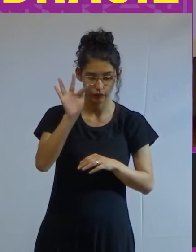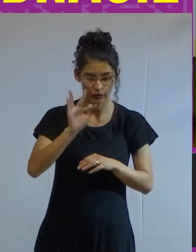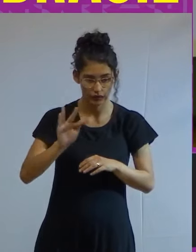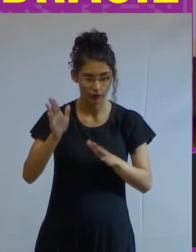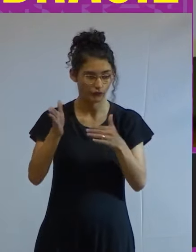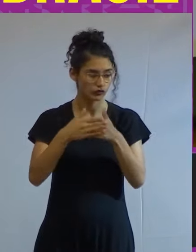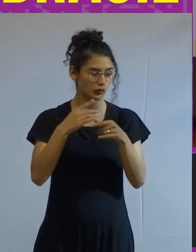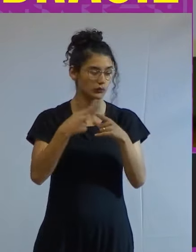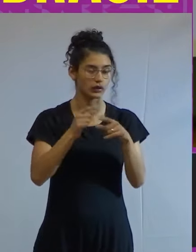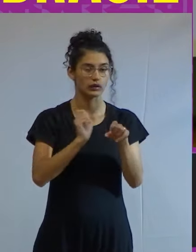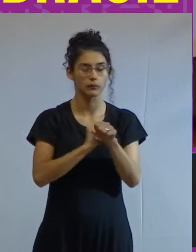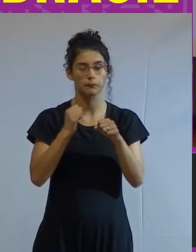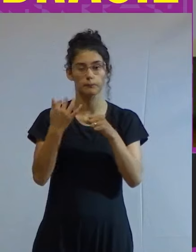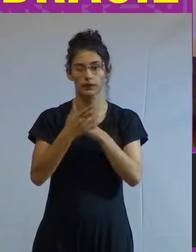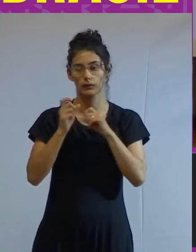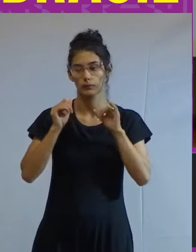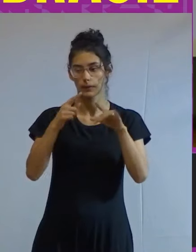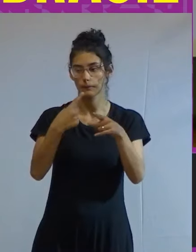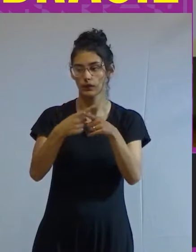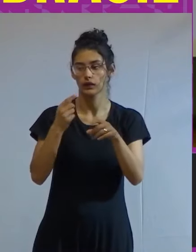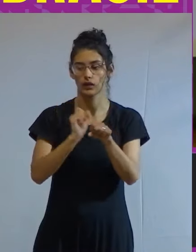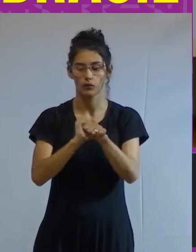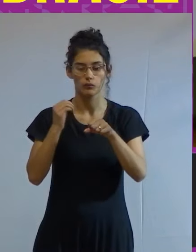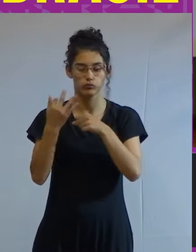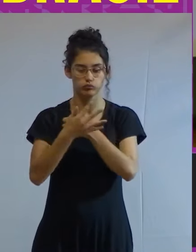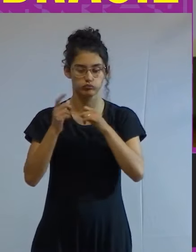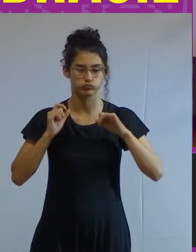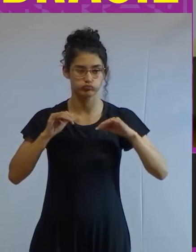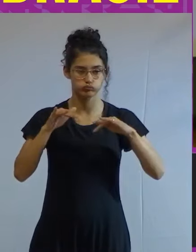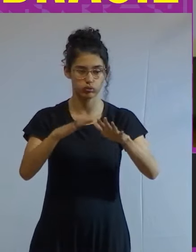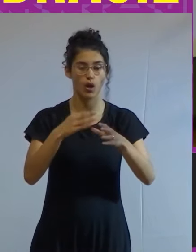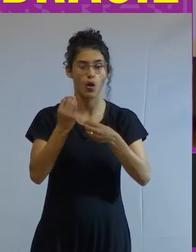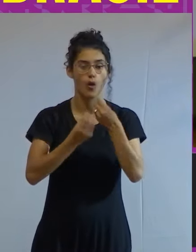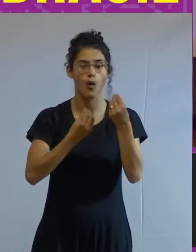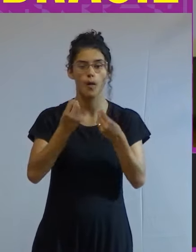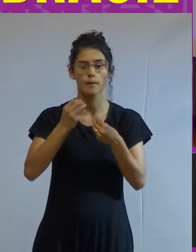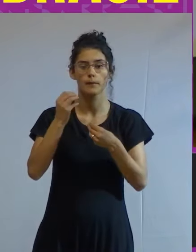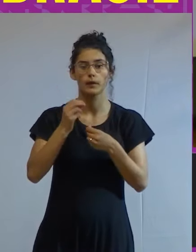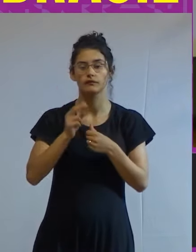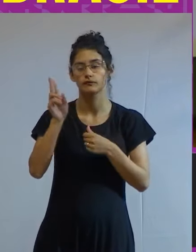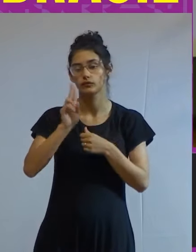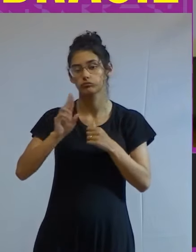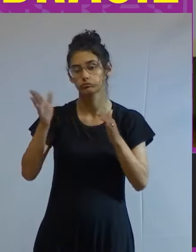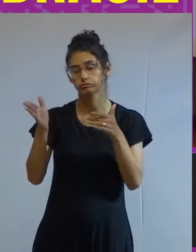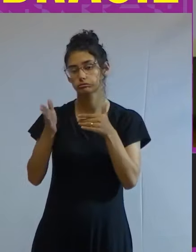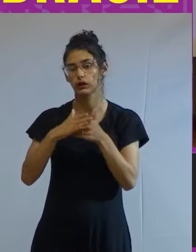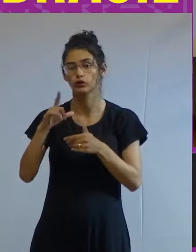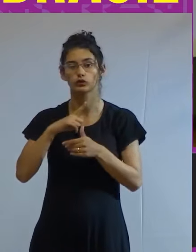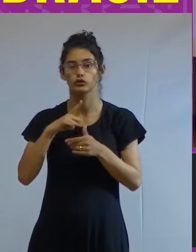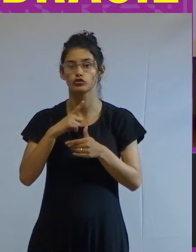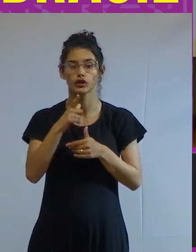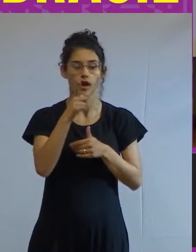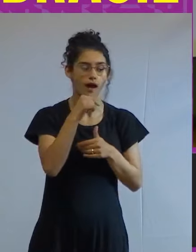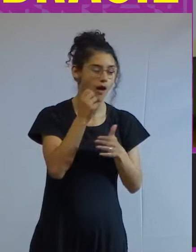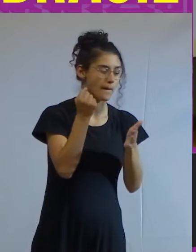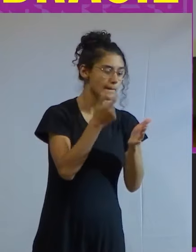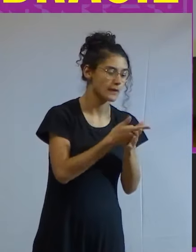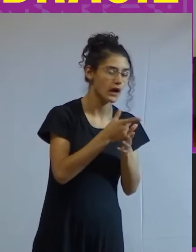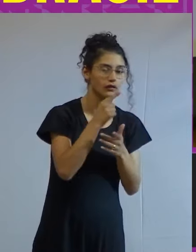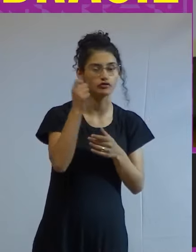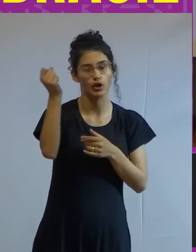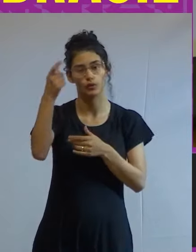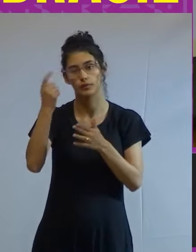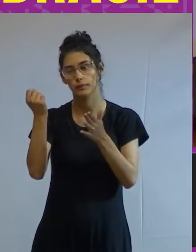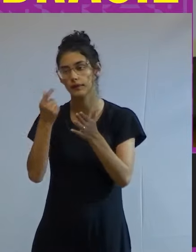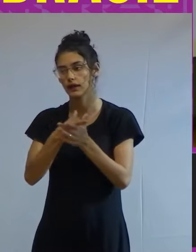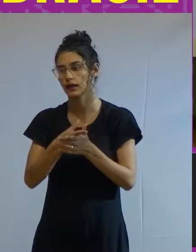pandemia porque na pandemia como a universidade fechou não tinha conta de água não tinha conta de luz então